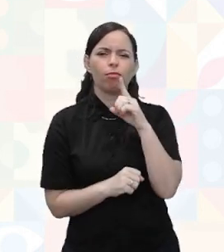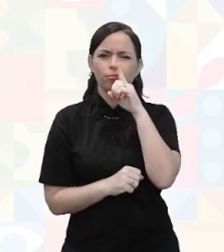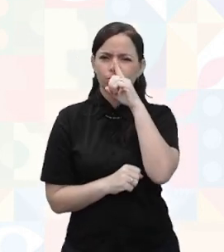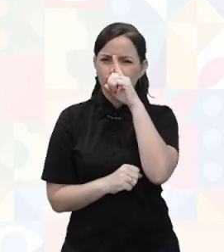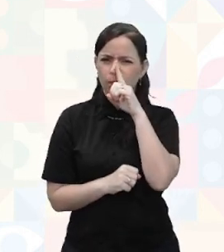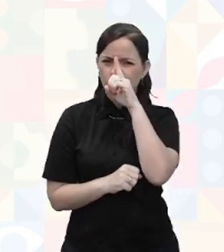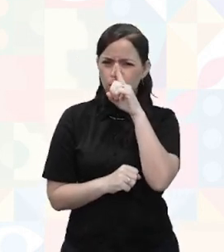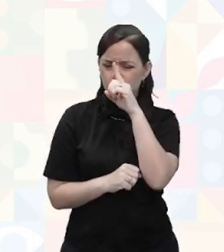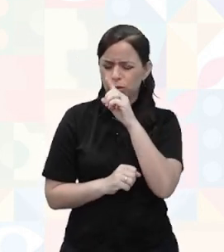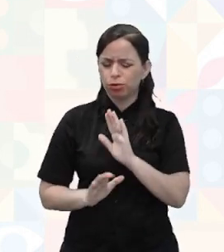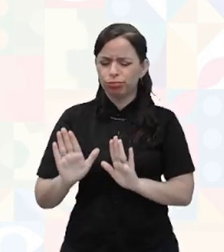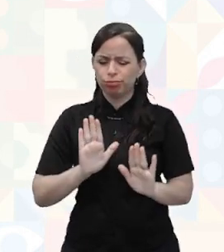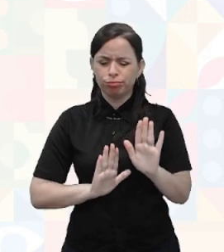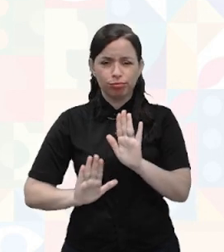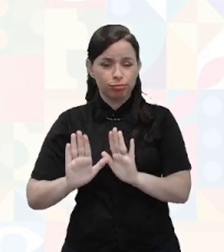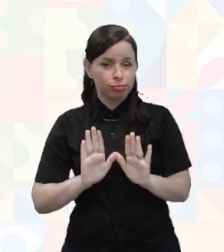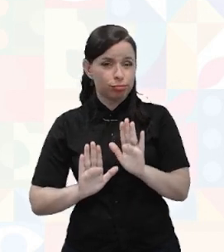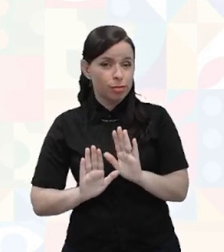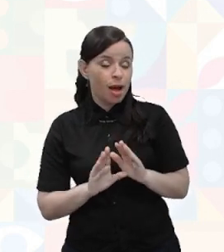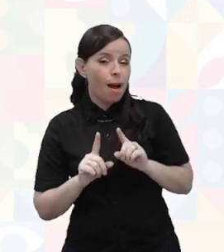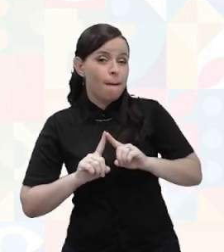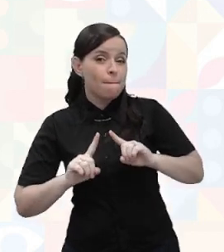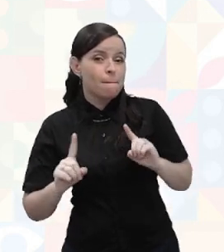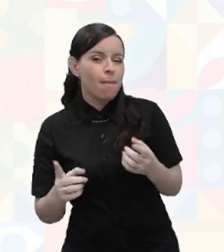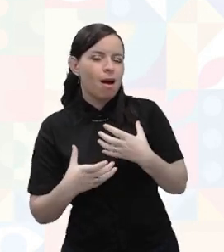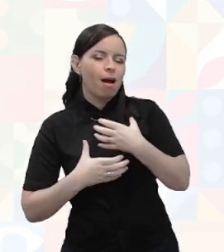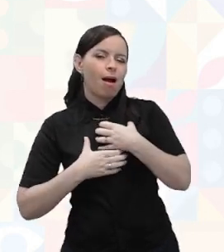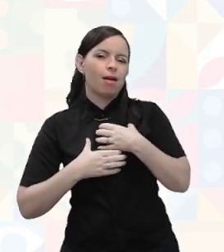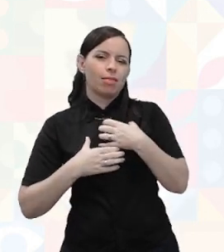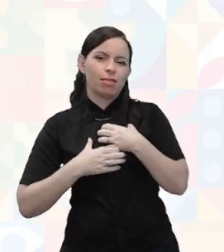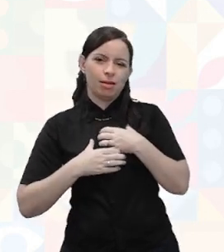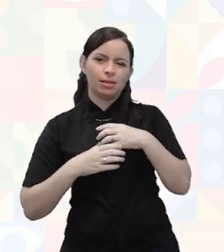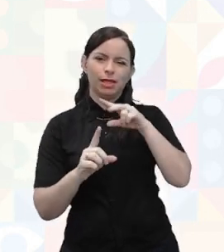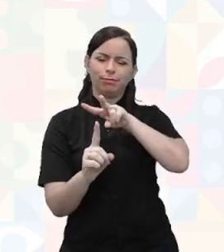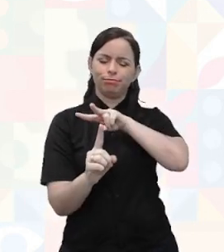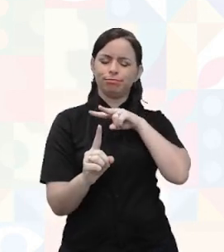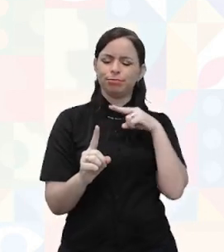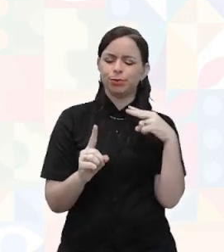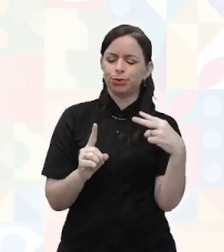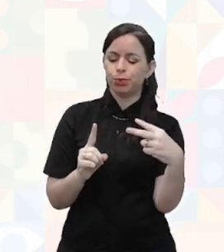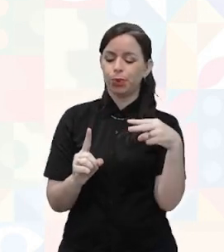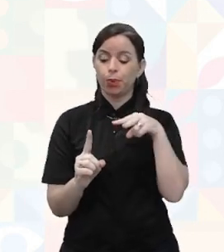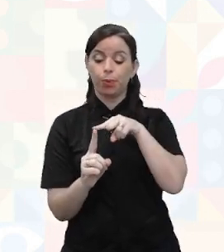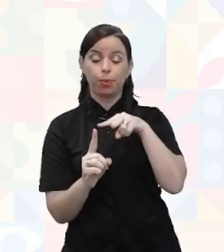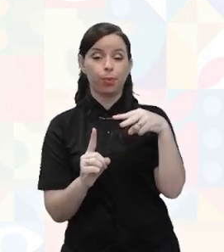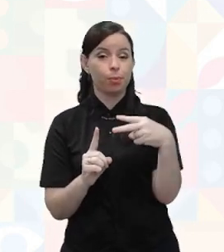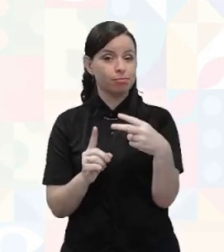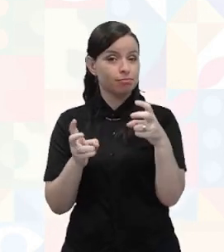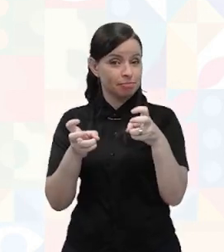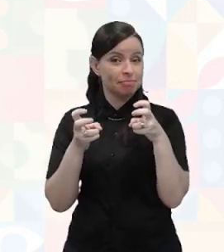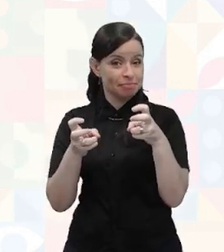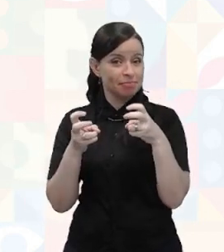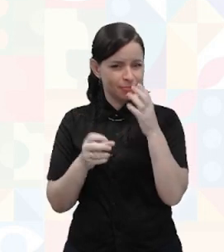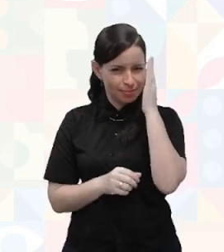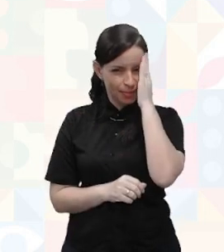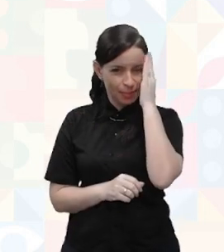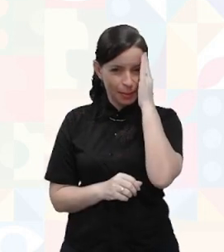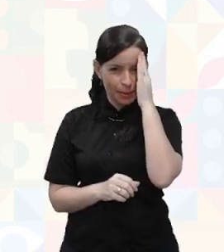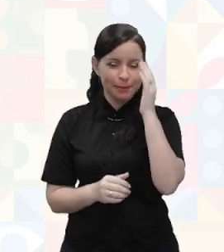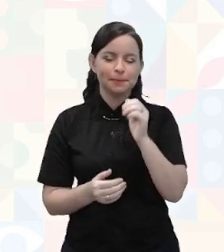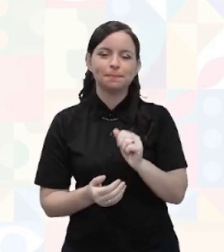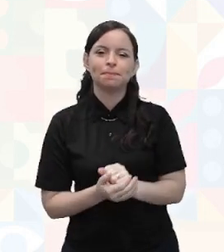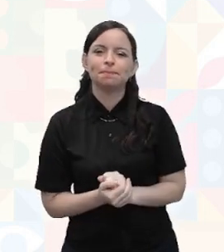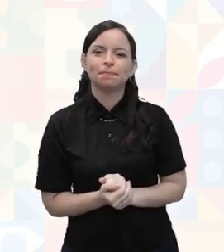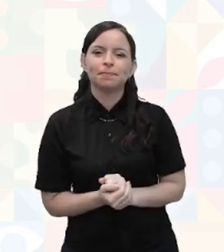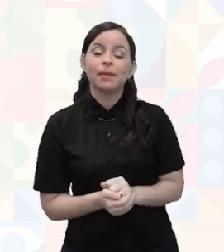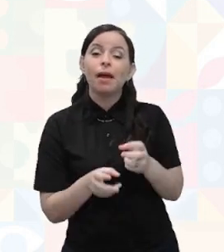caracterizam a vida cotidiana em um mundo multifocal, ou seja, de muitos segmentos diferentes. Aí veja o que é que Bolman